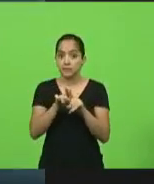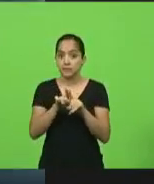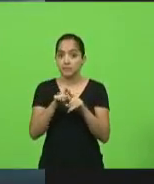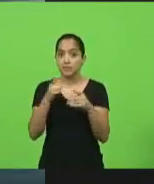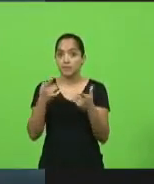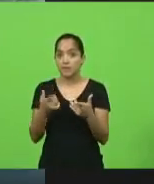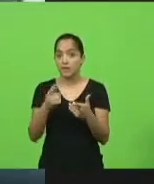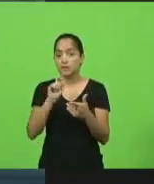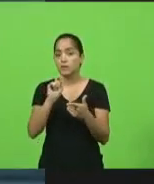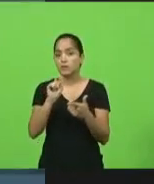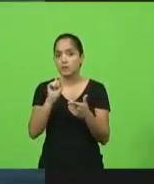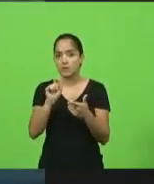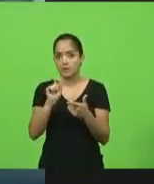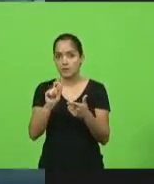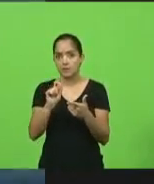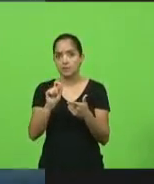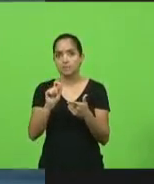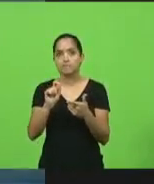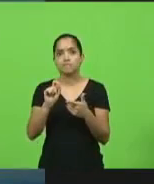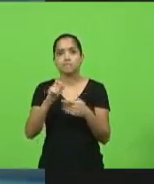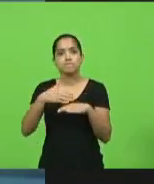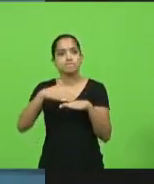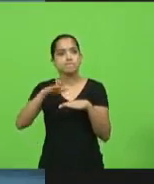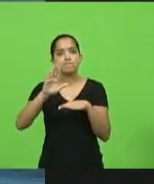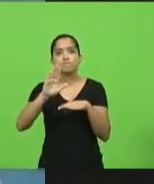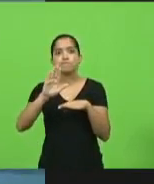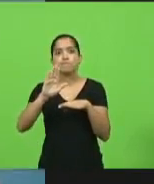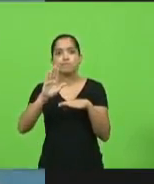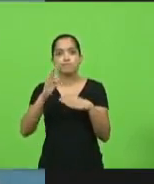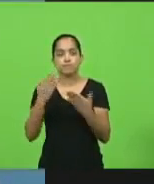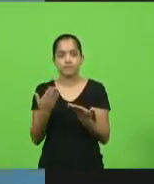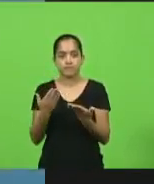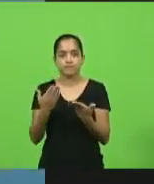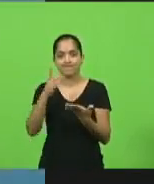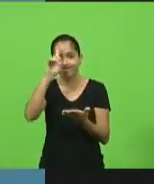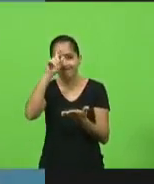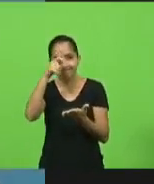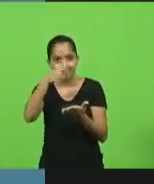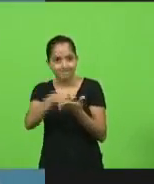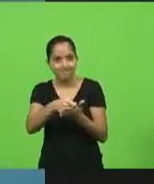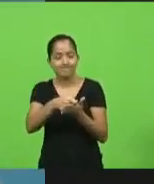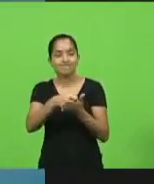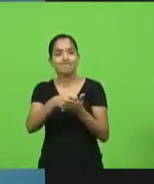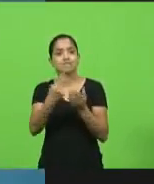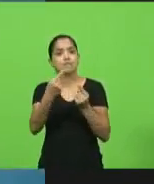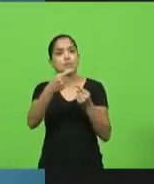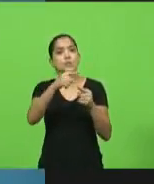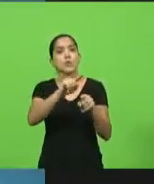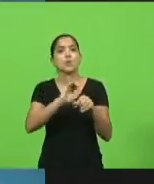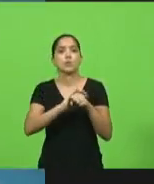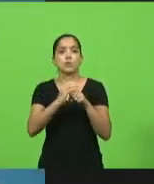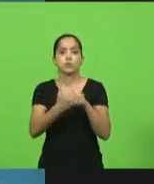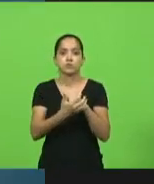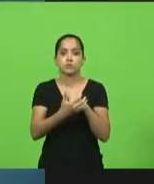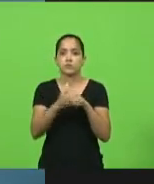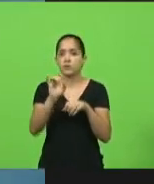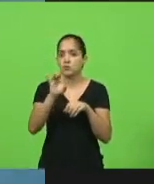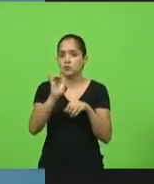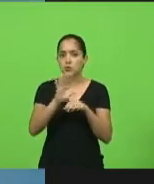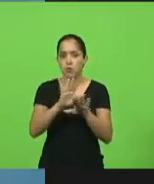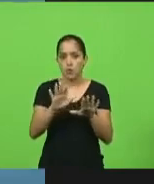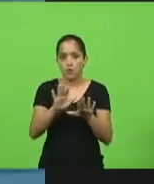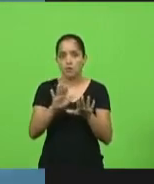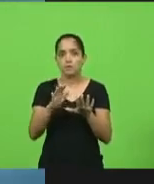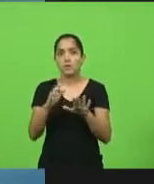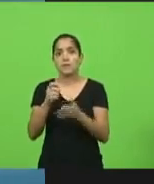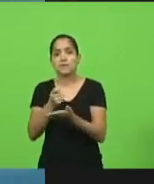como um ato extremamente decisivo para o combate ao Covid. Não só para combate ao Covid, mas para a compra